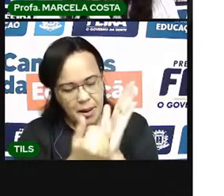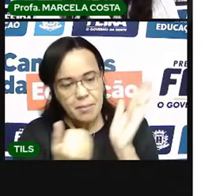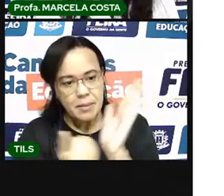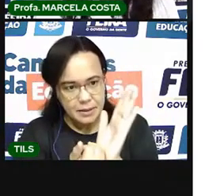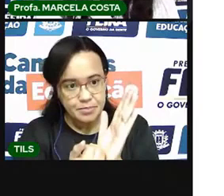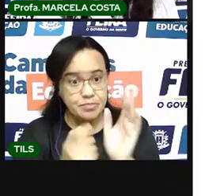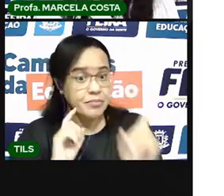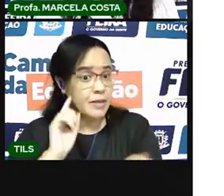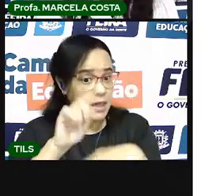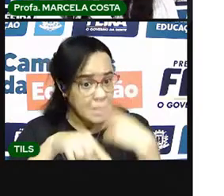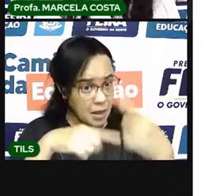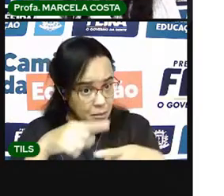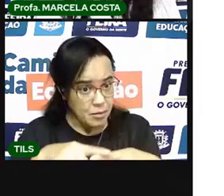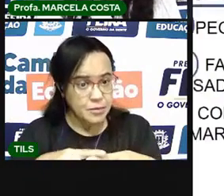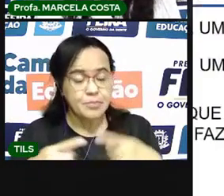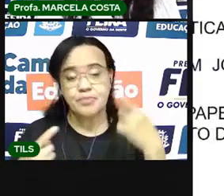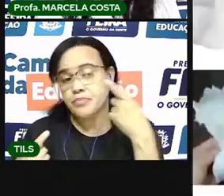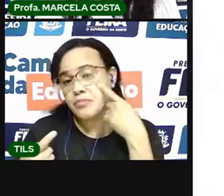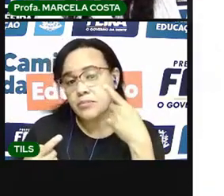ver